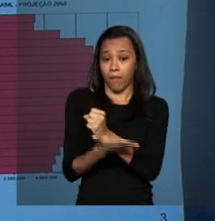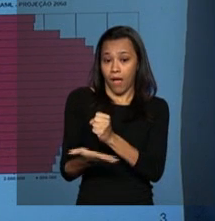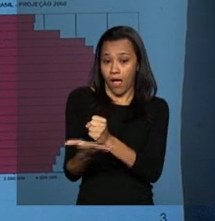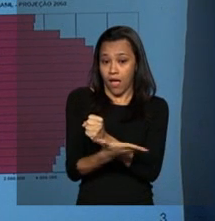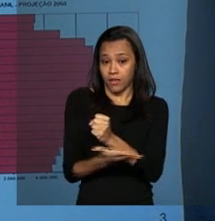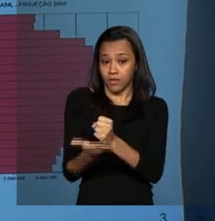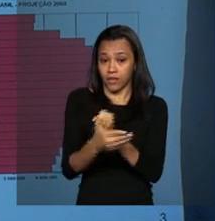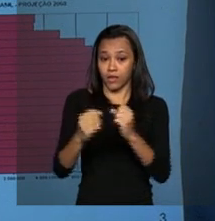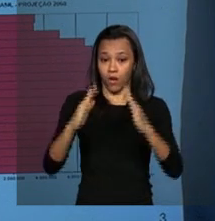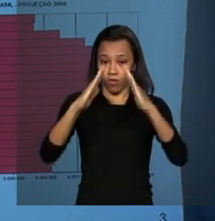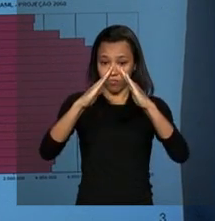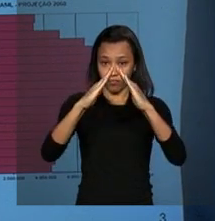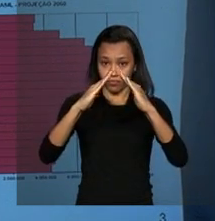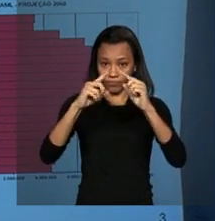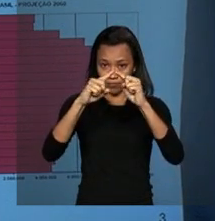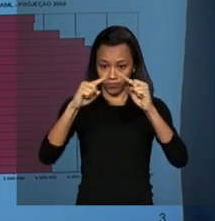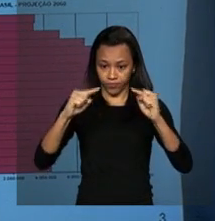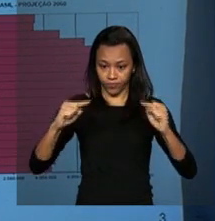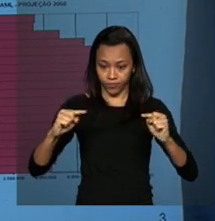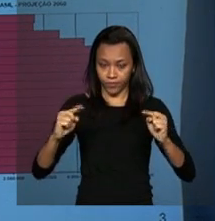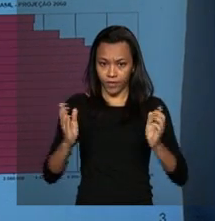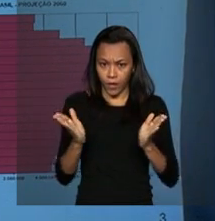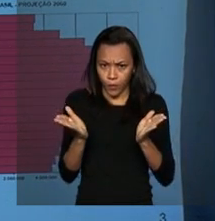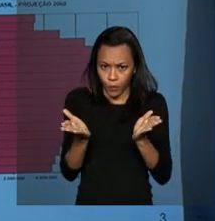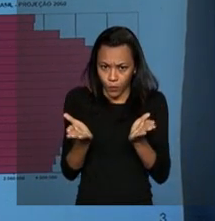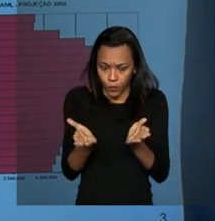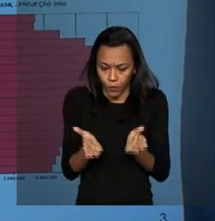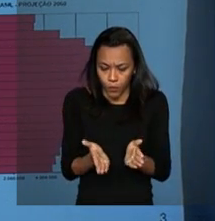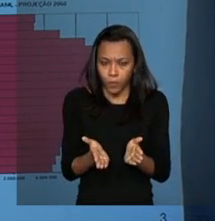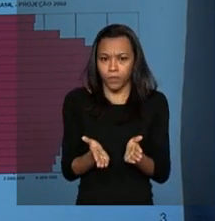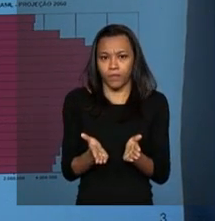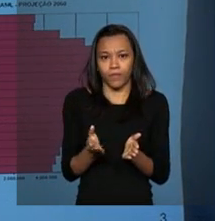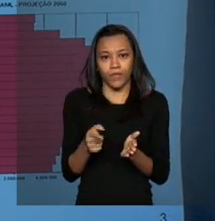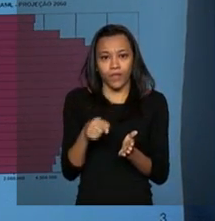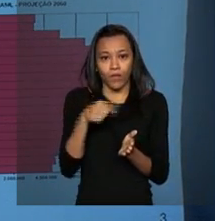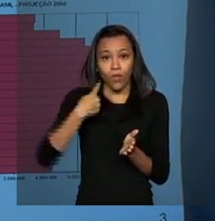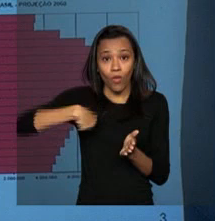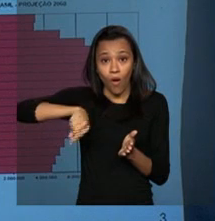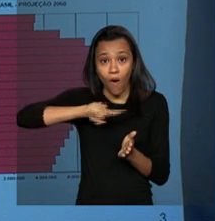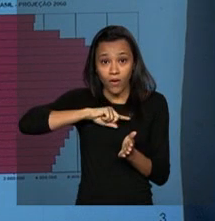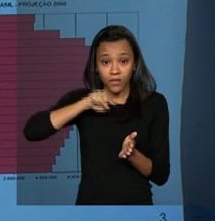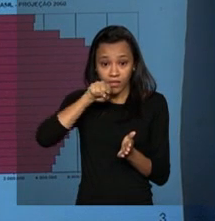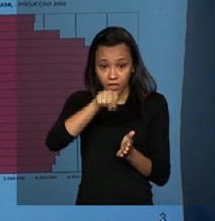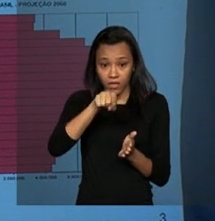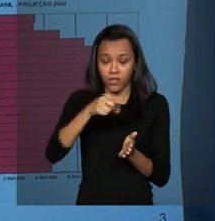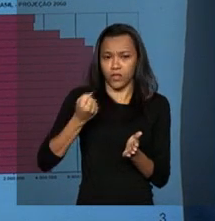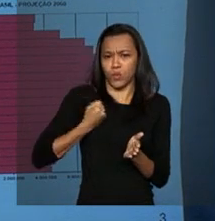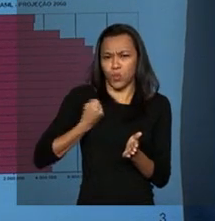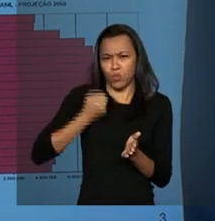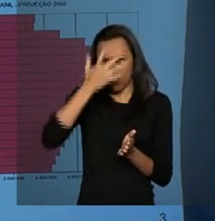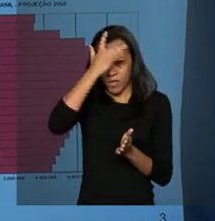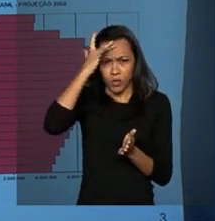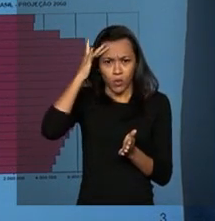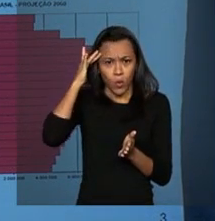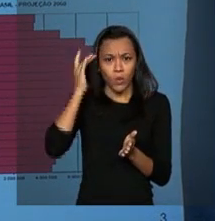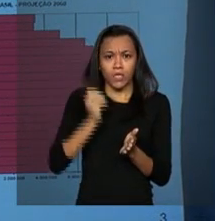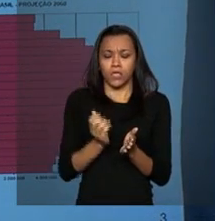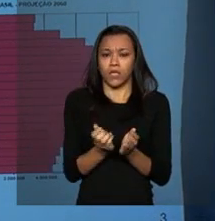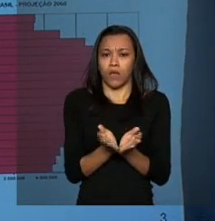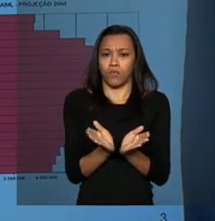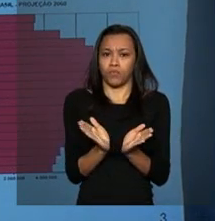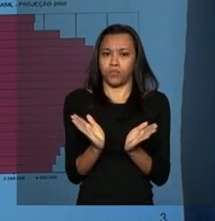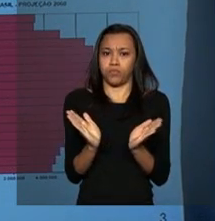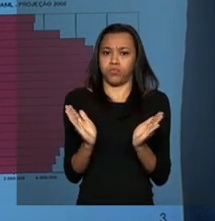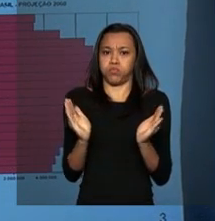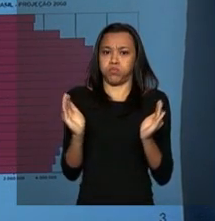está ficando muito mais estreita. Nós estamos caminhando esse número maior de pessoas para o meio da pirâmide